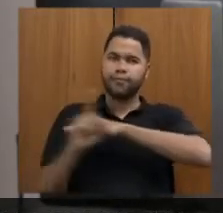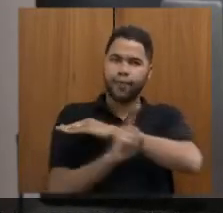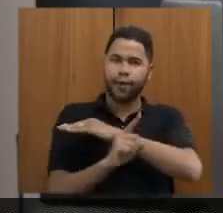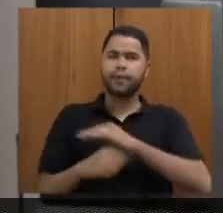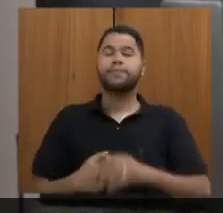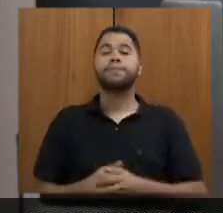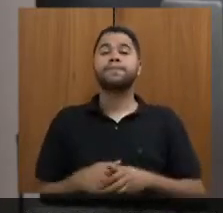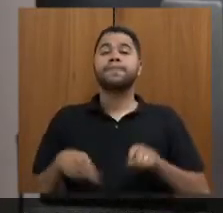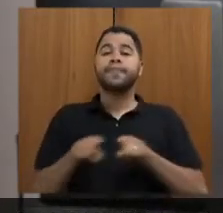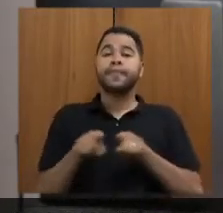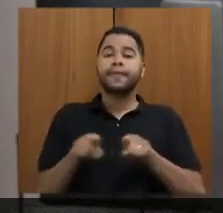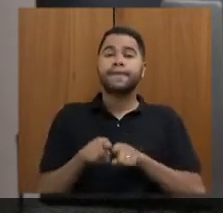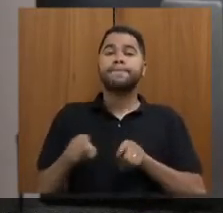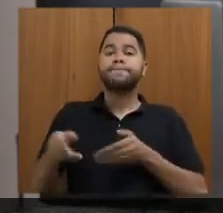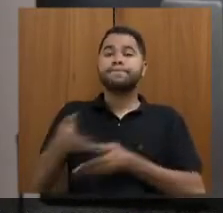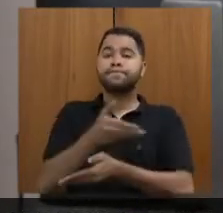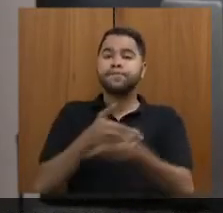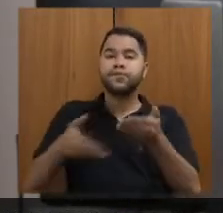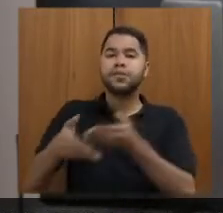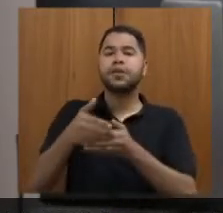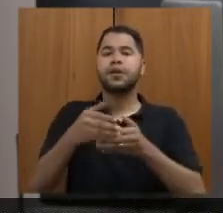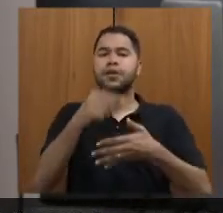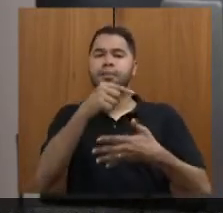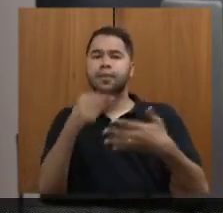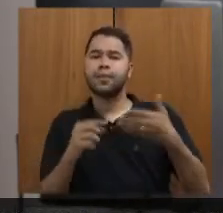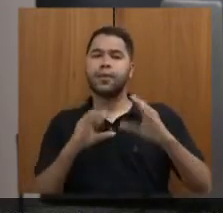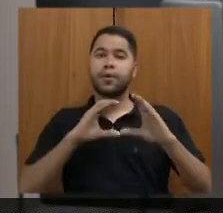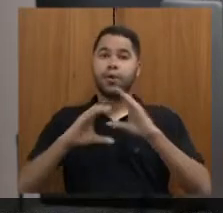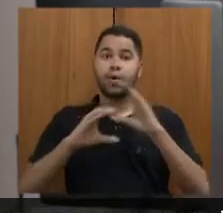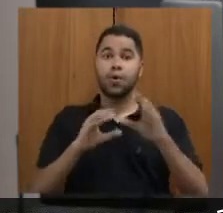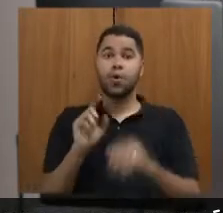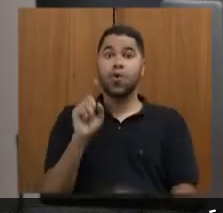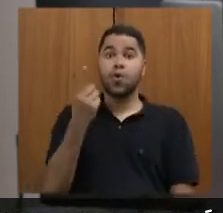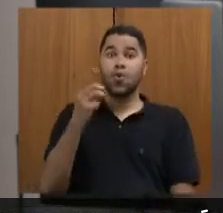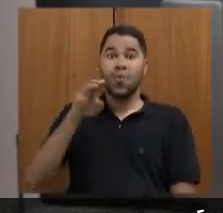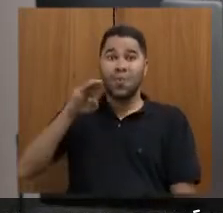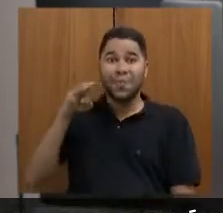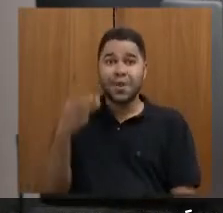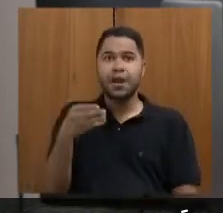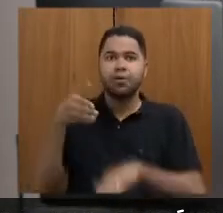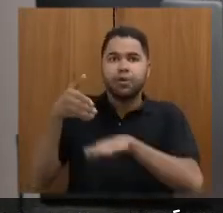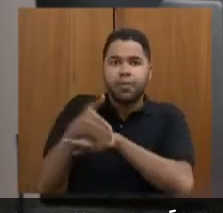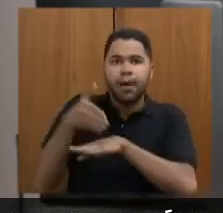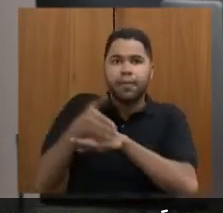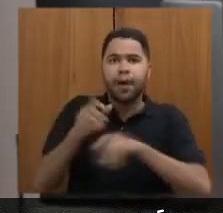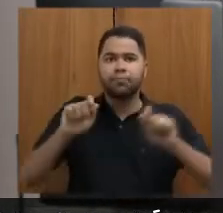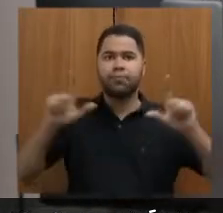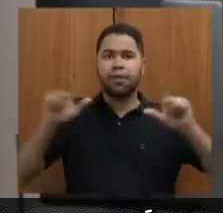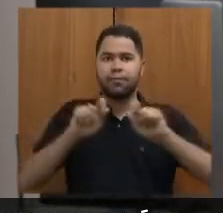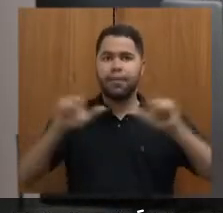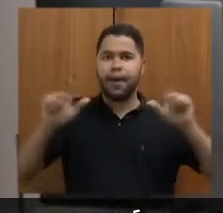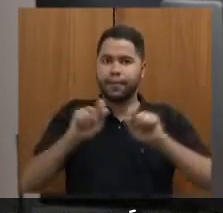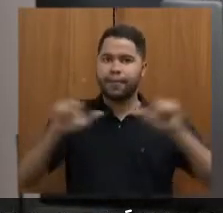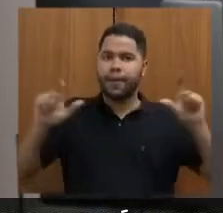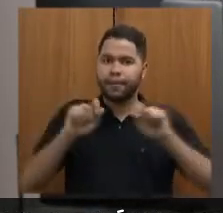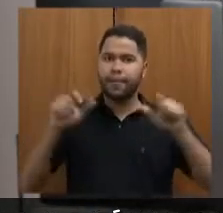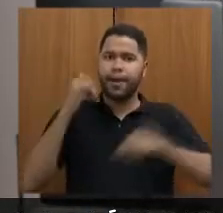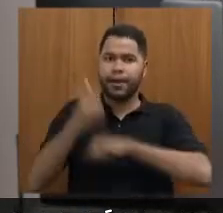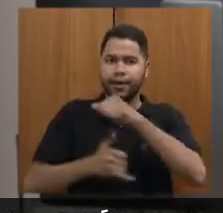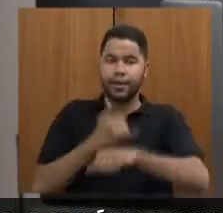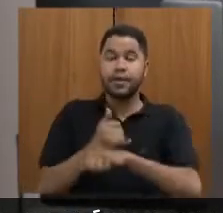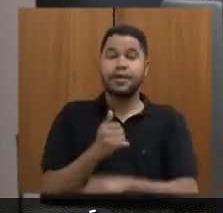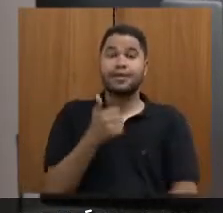Interatividade e canais de comunicação, 1,1 milhão de acessos nos portais, 181 mil